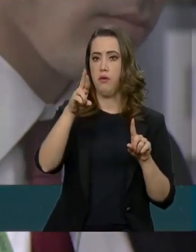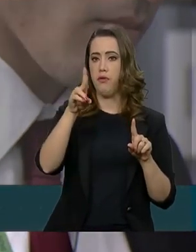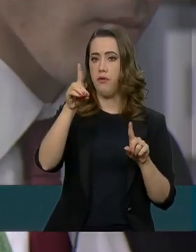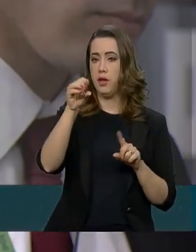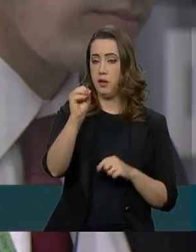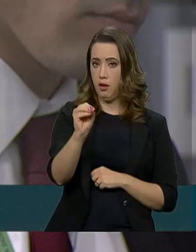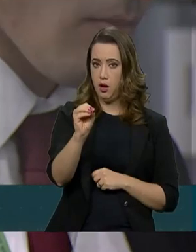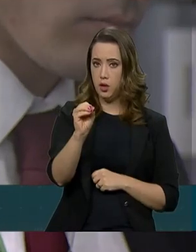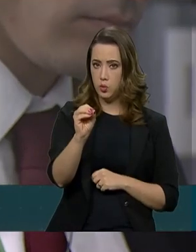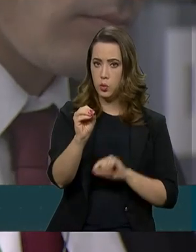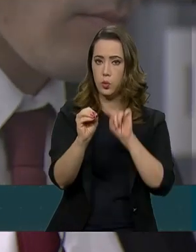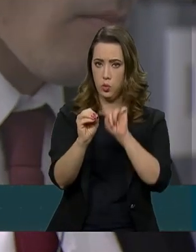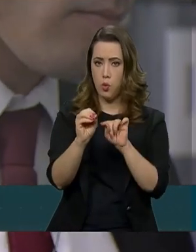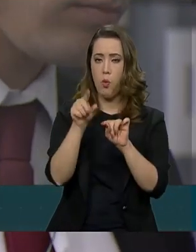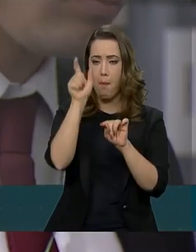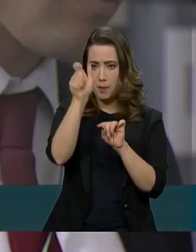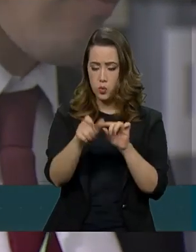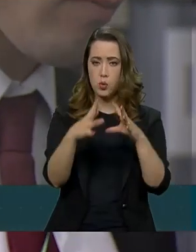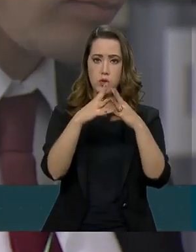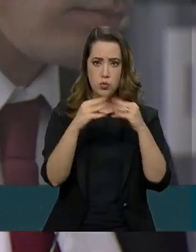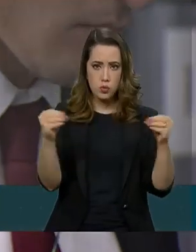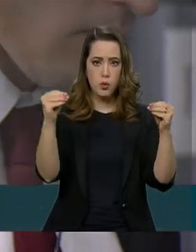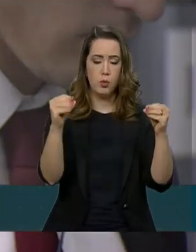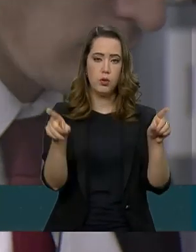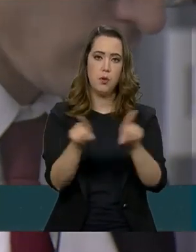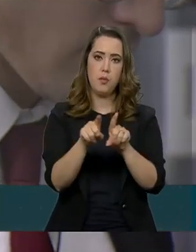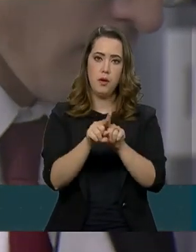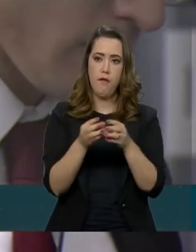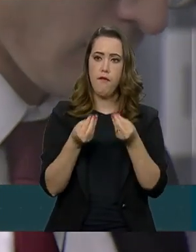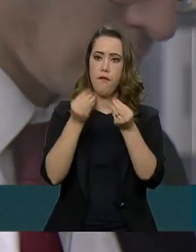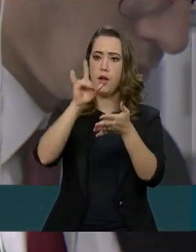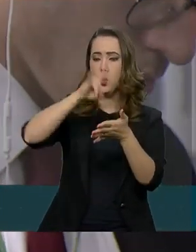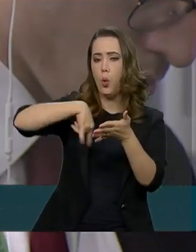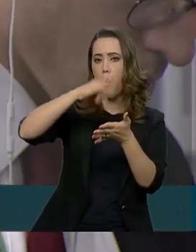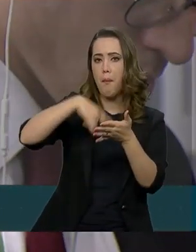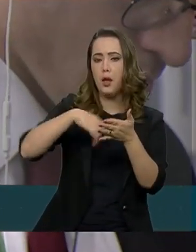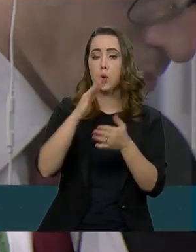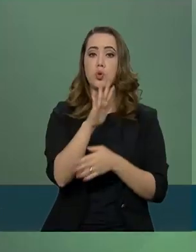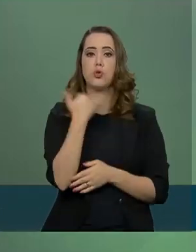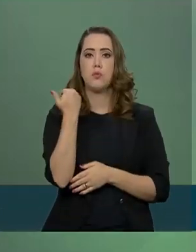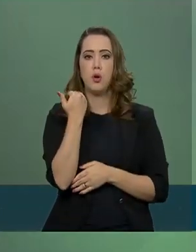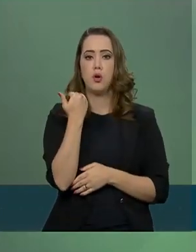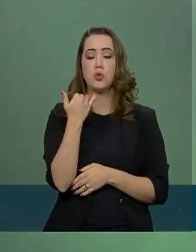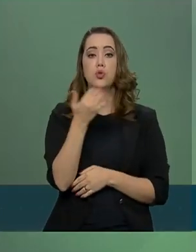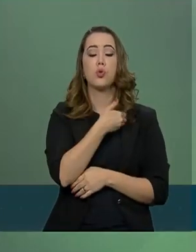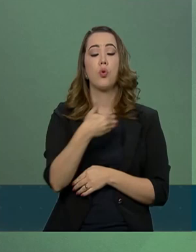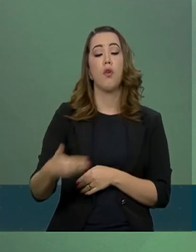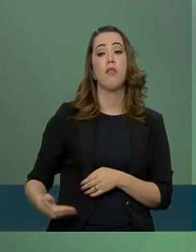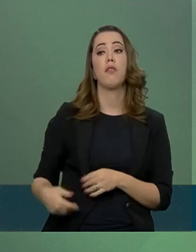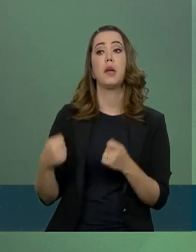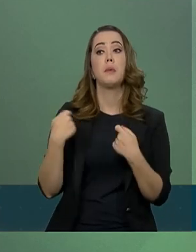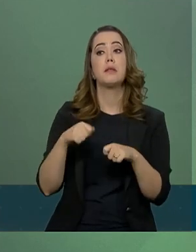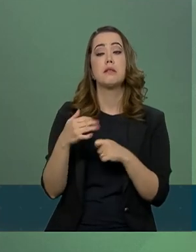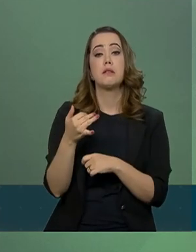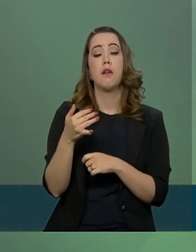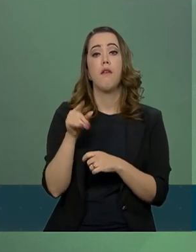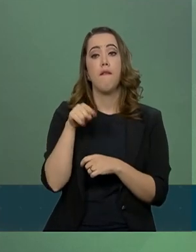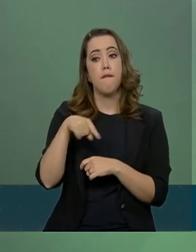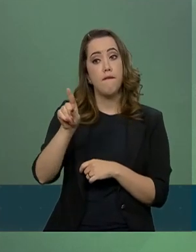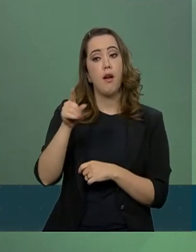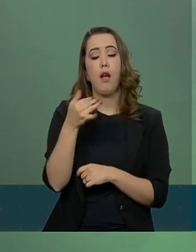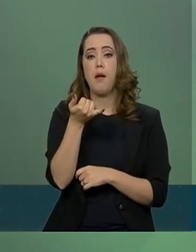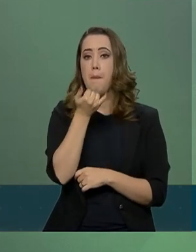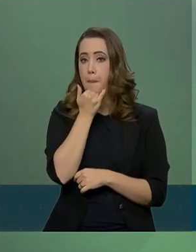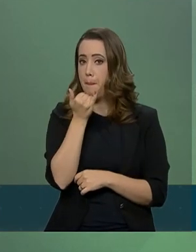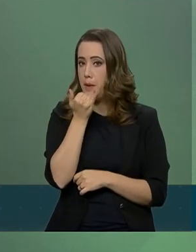emitir um atestado de óbito e o Estado deve pedir desculpa nessa ocasião junto a